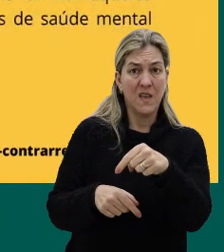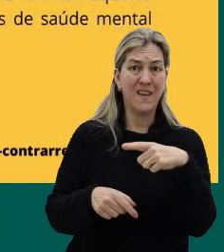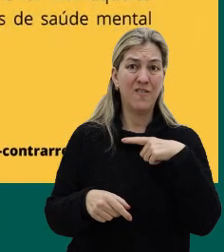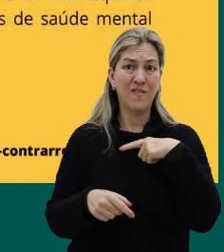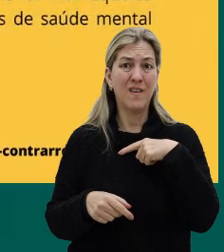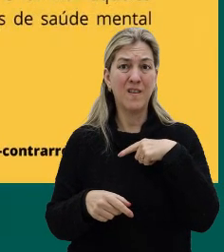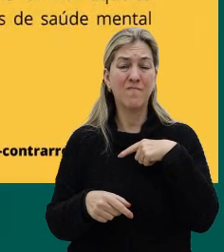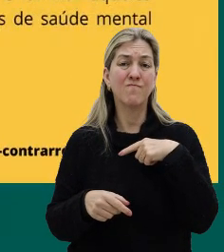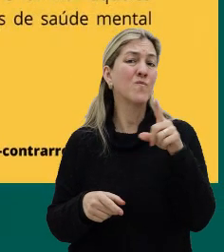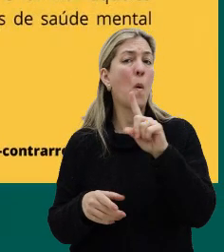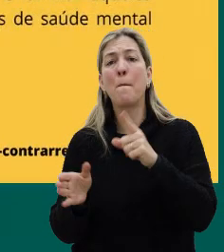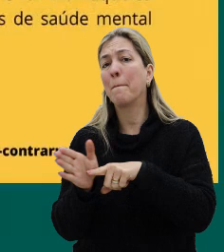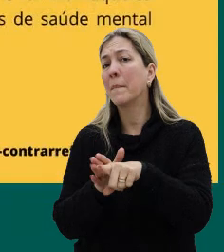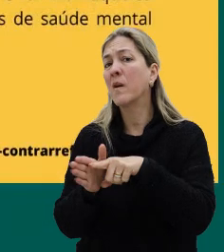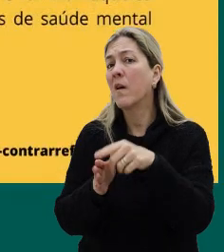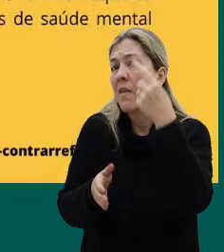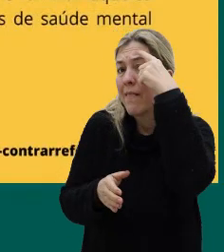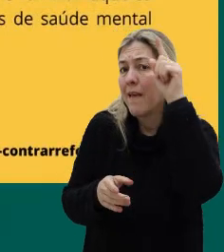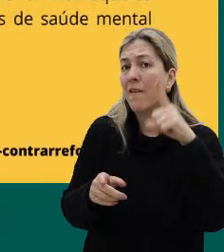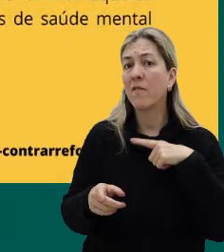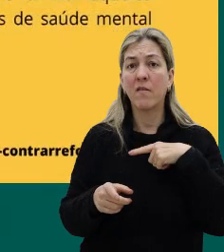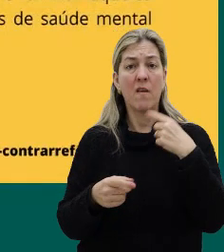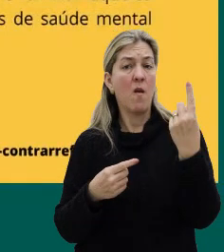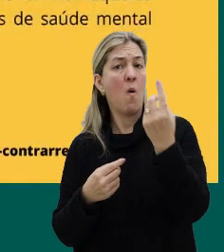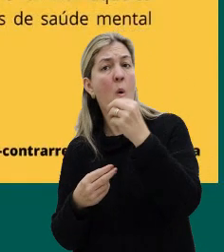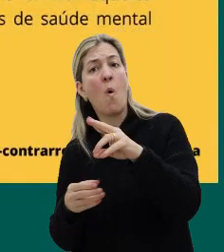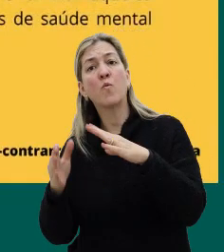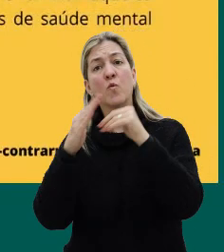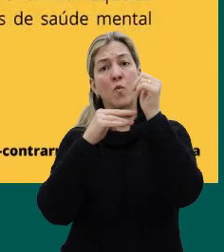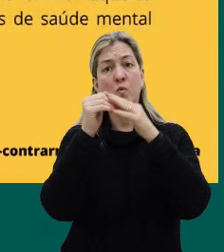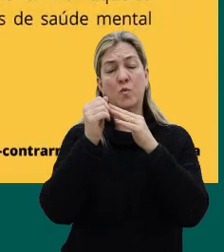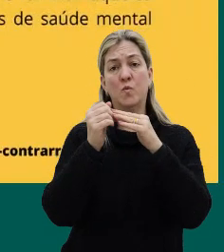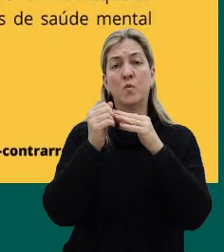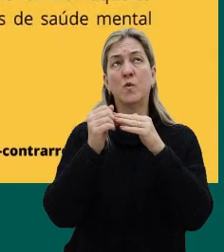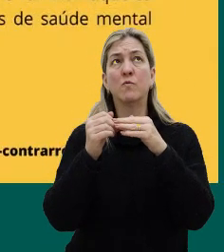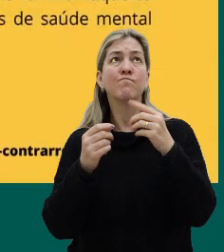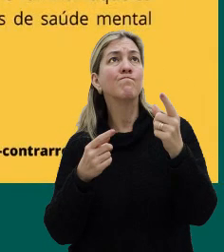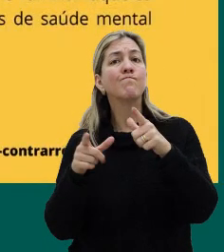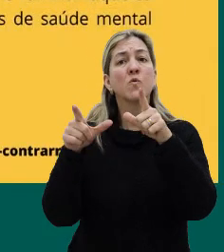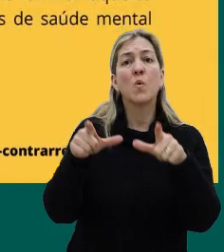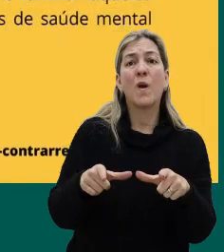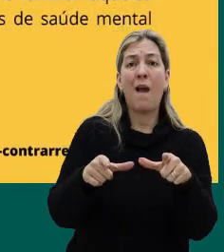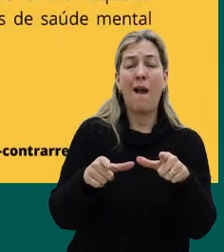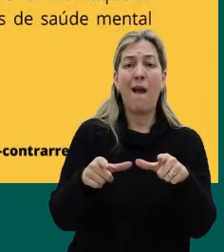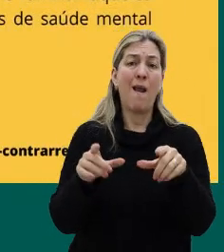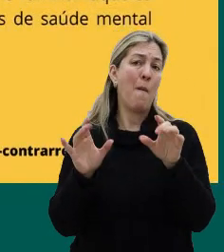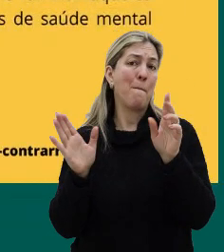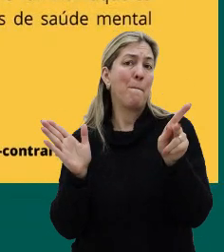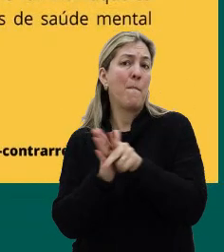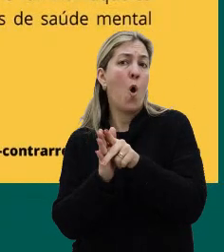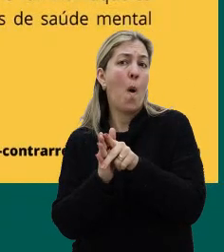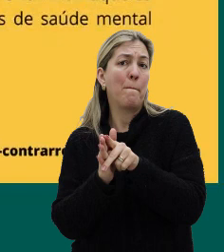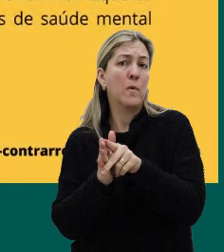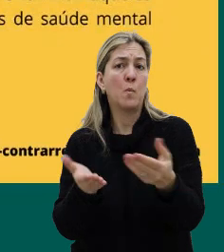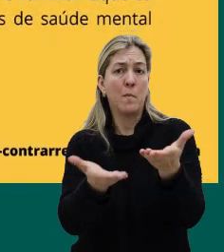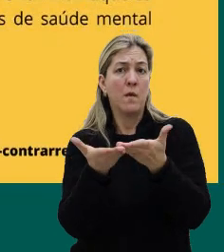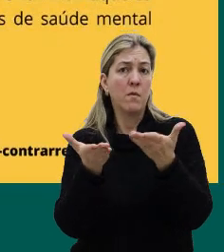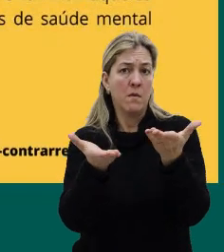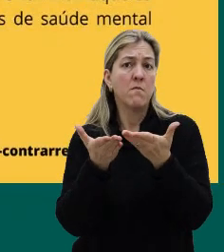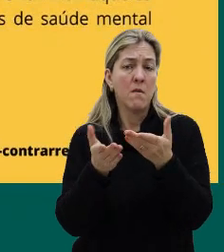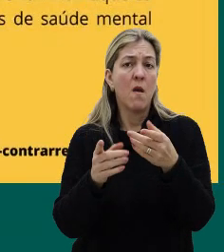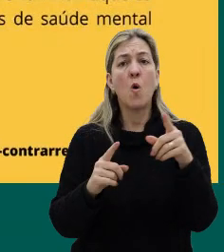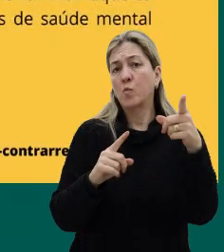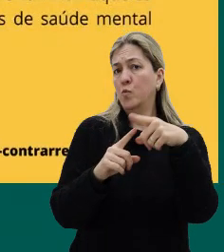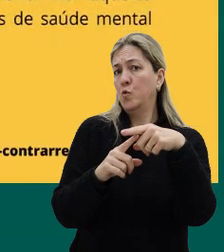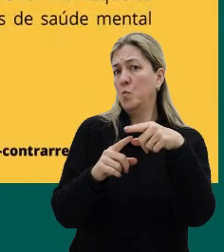gente não está questionando a ideia de se ter ou de se construir um lugar, um espaço específico para atender um tipo